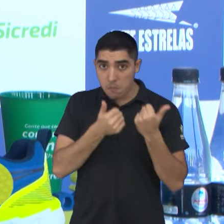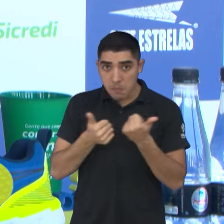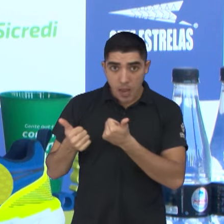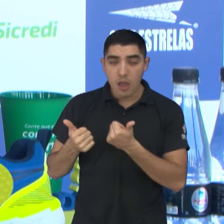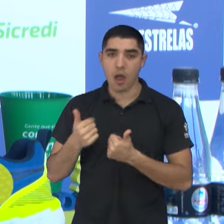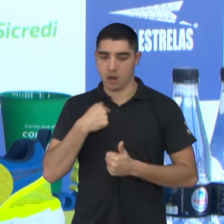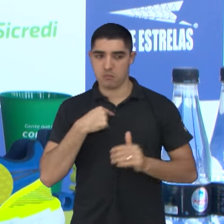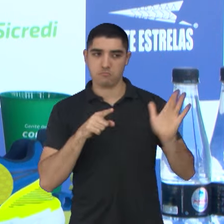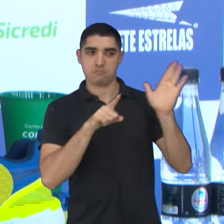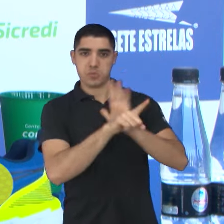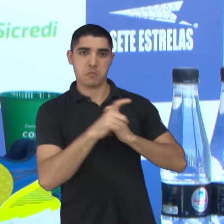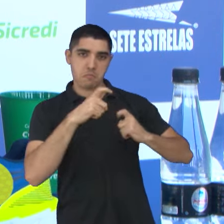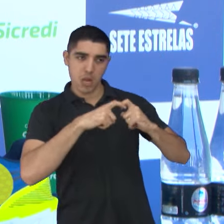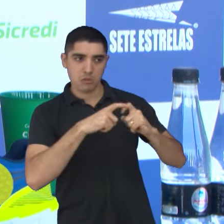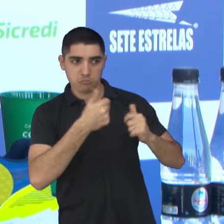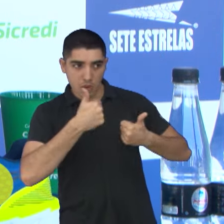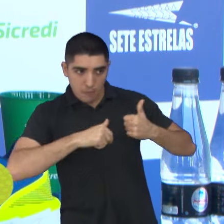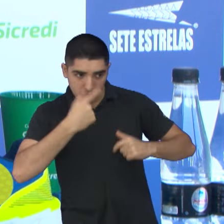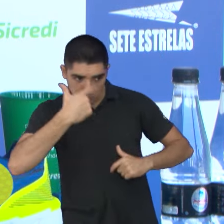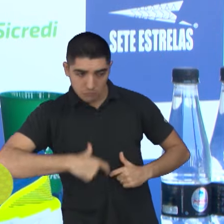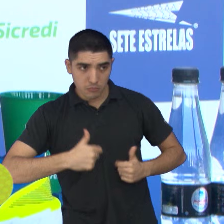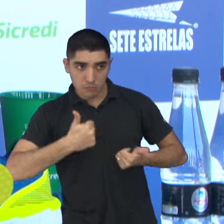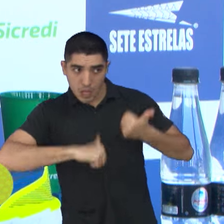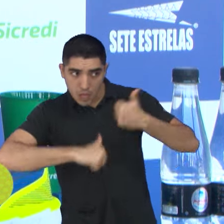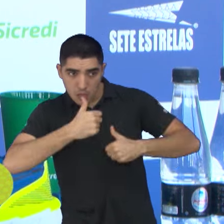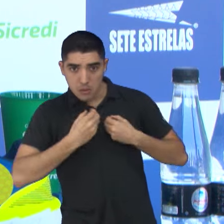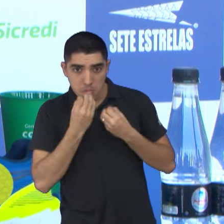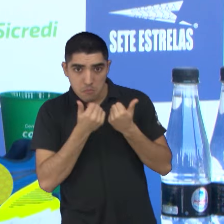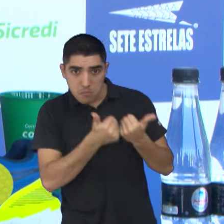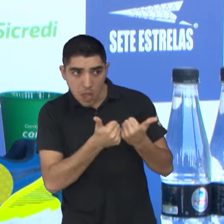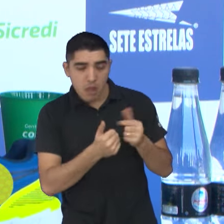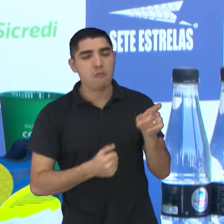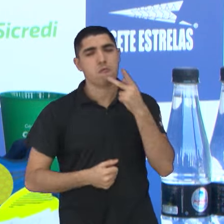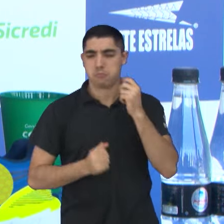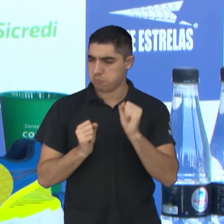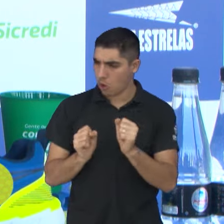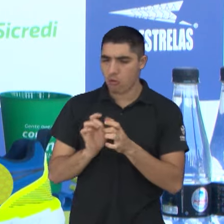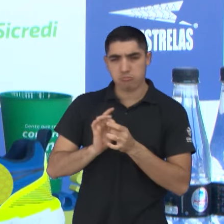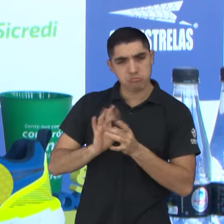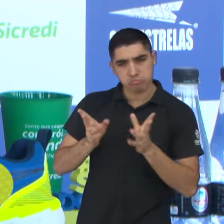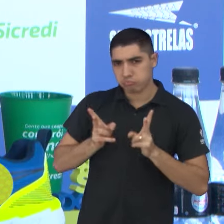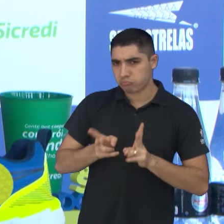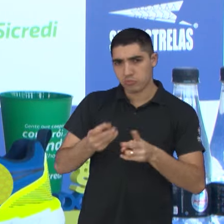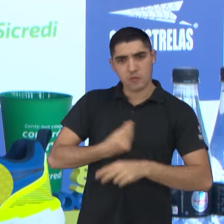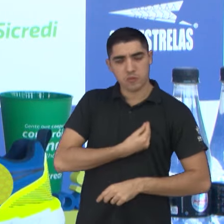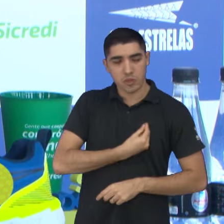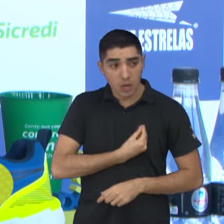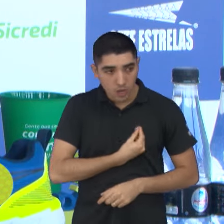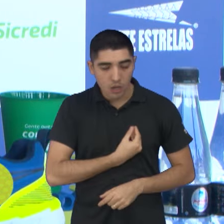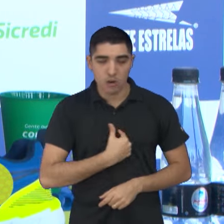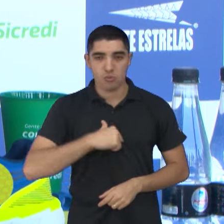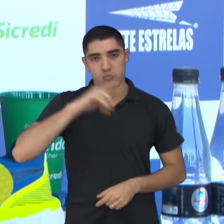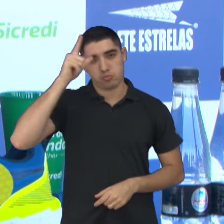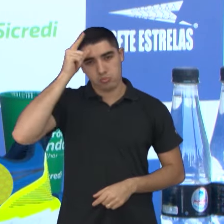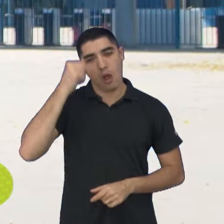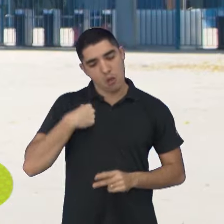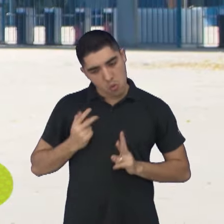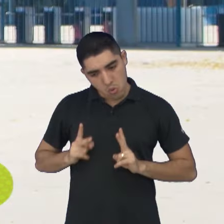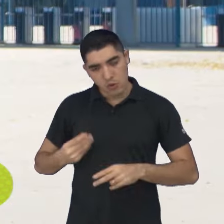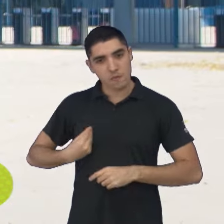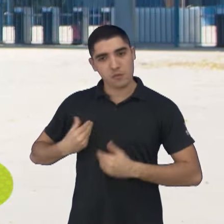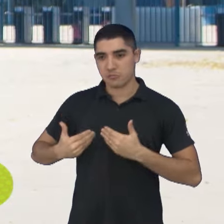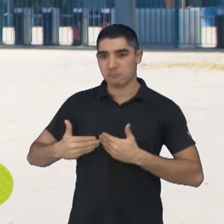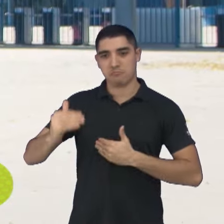avaliassem tudo e me colocassem numa condição de oferecer o meu melhor e poder ser do jeito que eu sou.